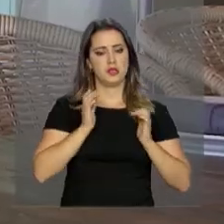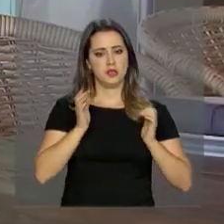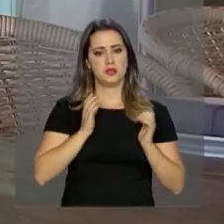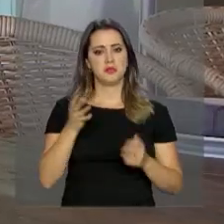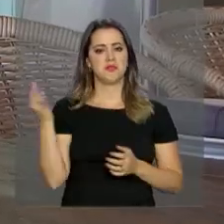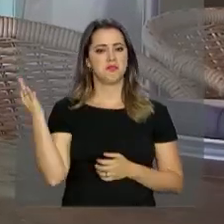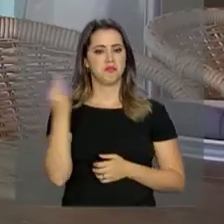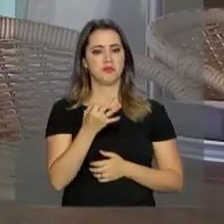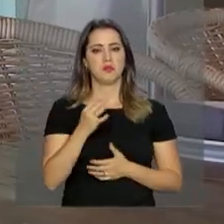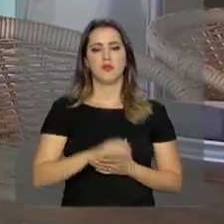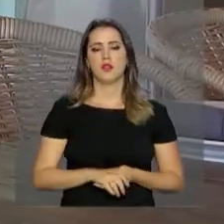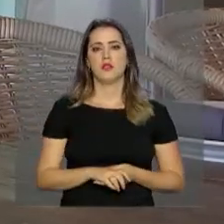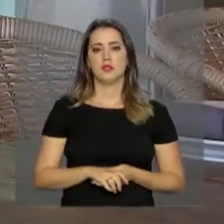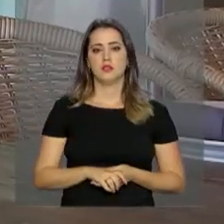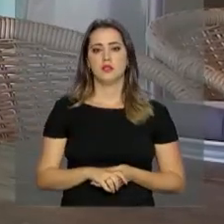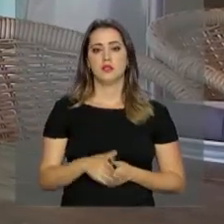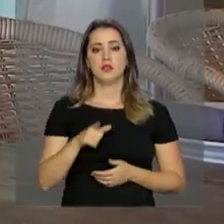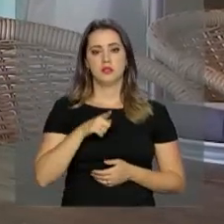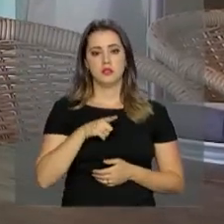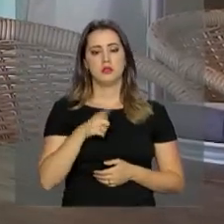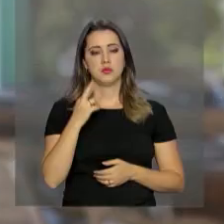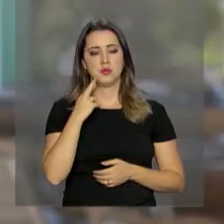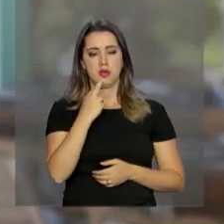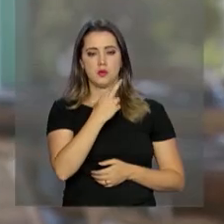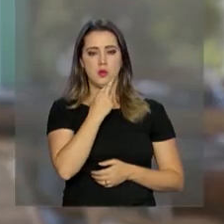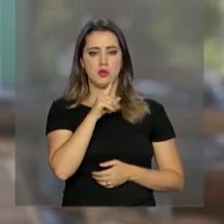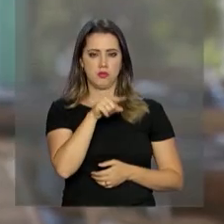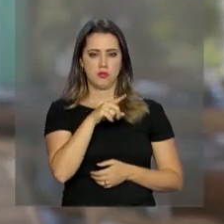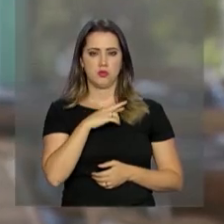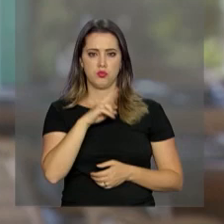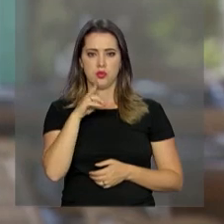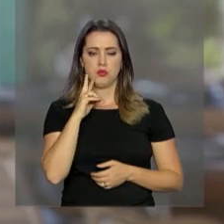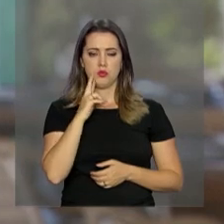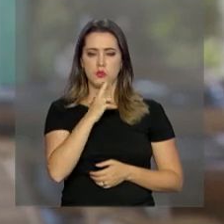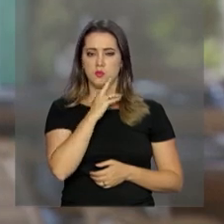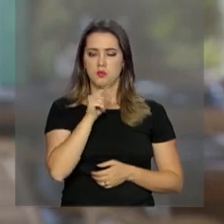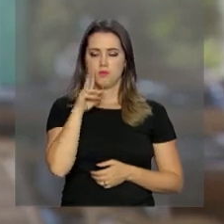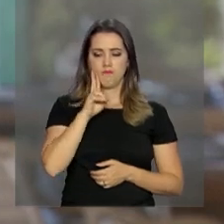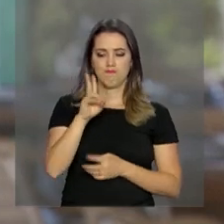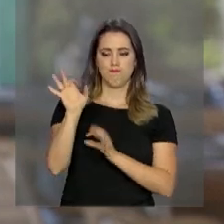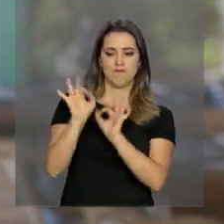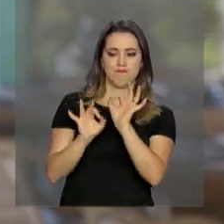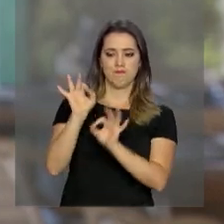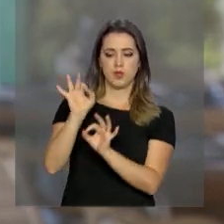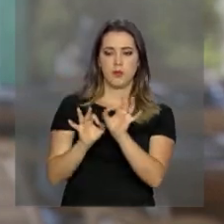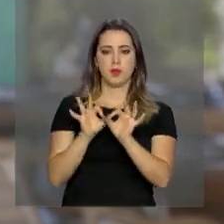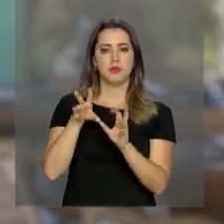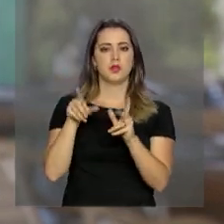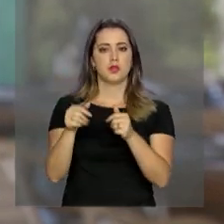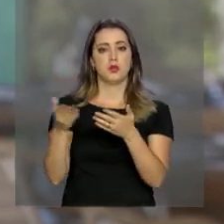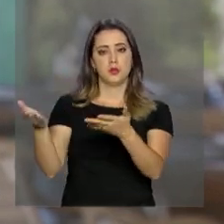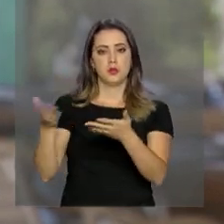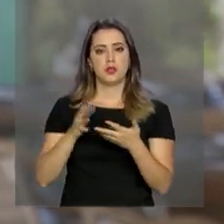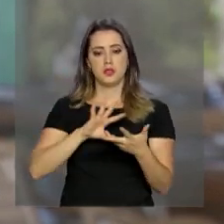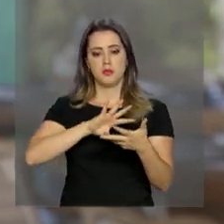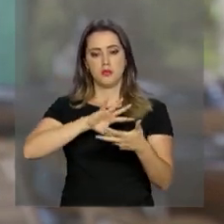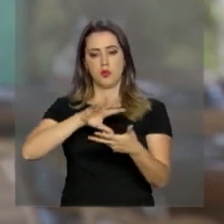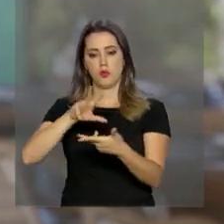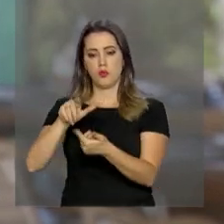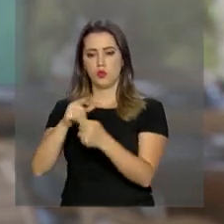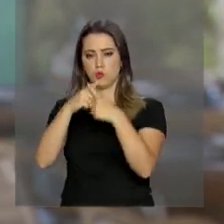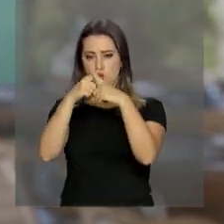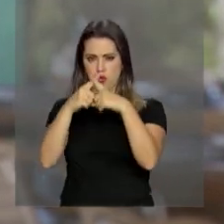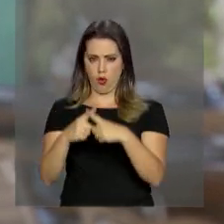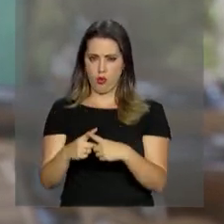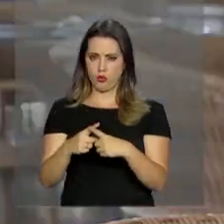Cristian é dono de um restaurante no Distrito Federal. Ele diz que viu o setor se especializar para receber os turistas da Copa do Mundo